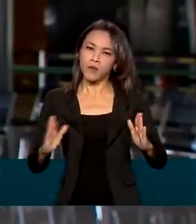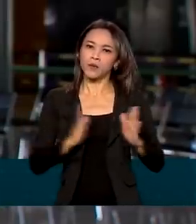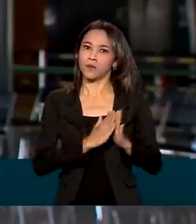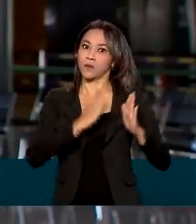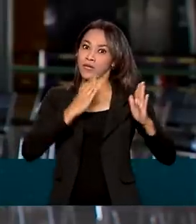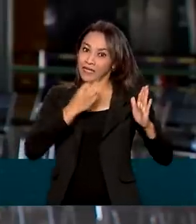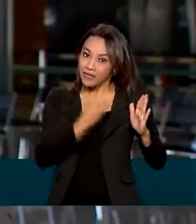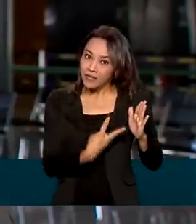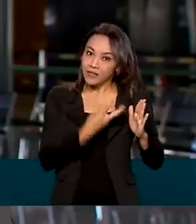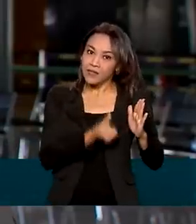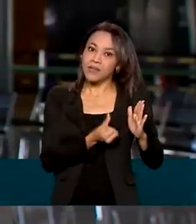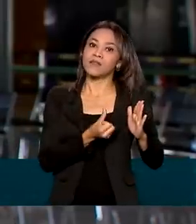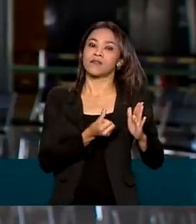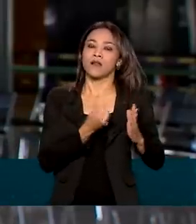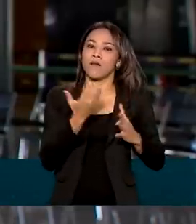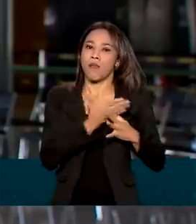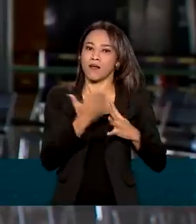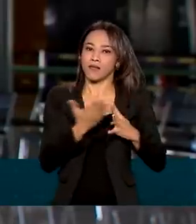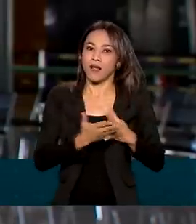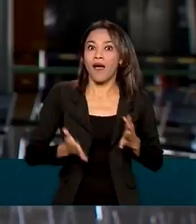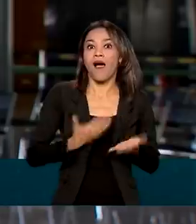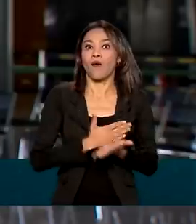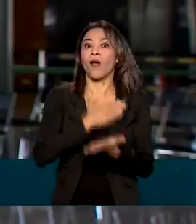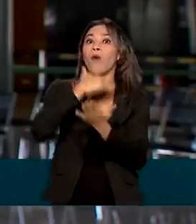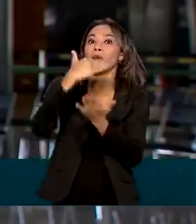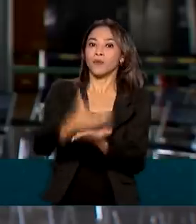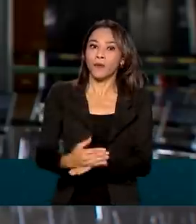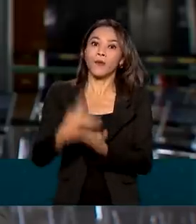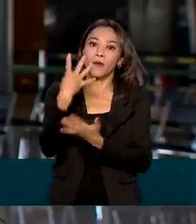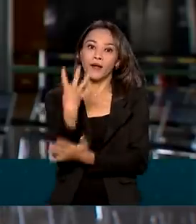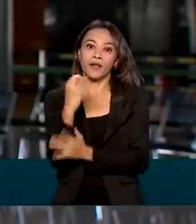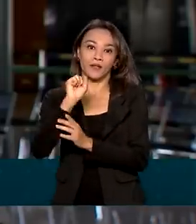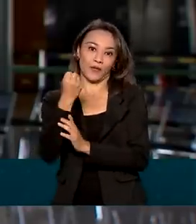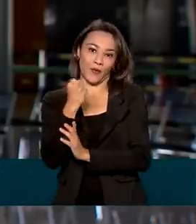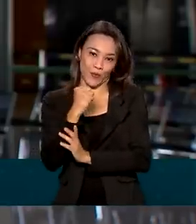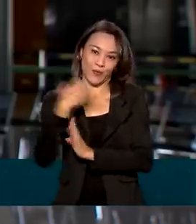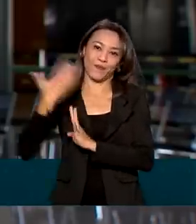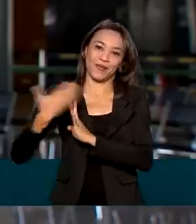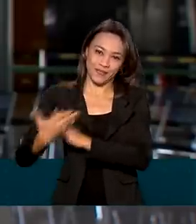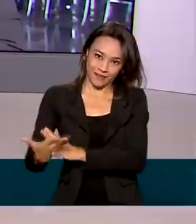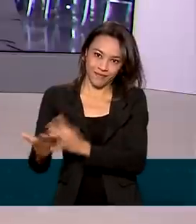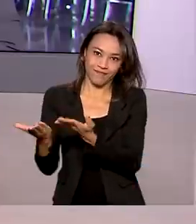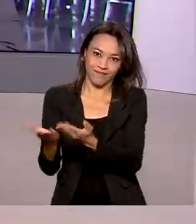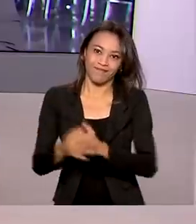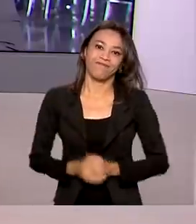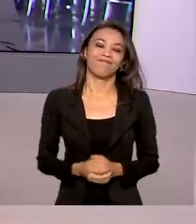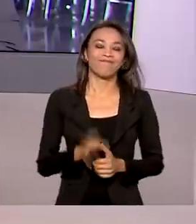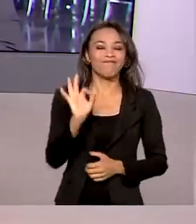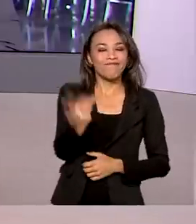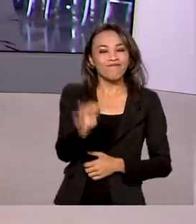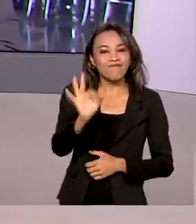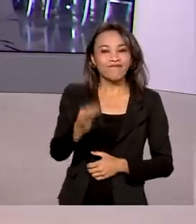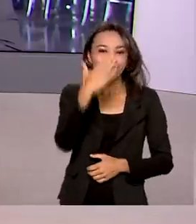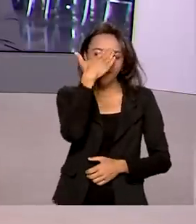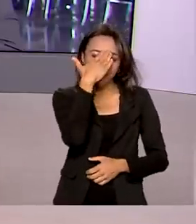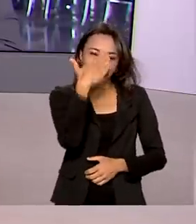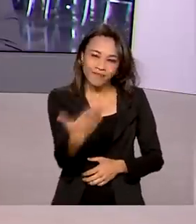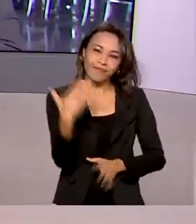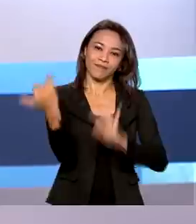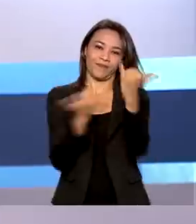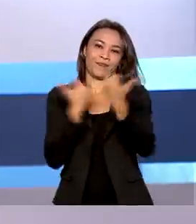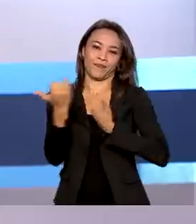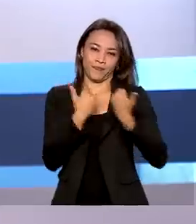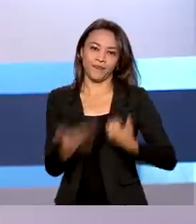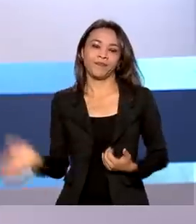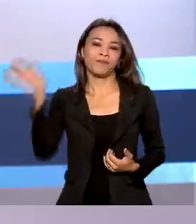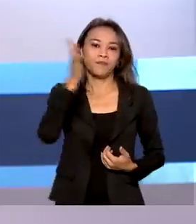36 parcelas para 48 parcelas, ou seja, durante 48 meses. Renata? Tá certo, Márcio. Obrigada pelas suas informações.